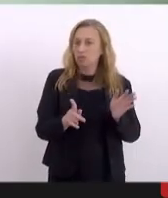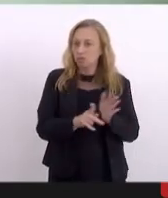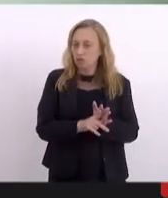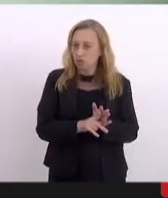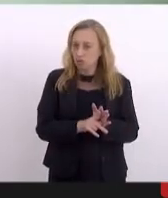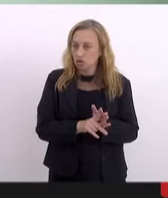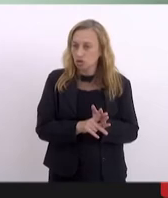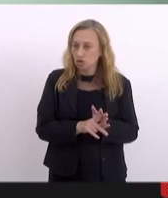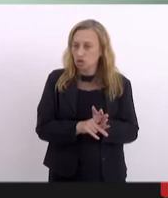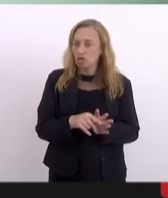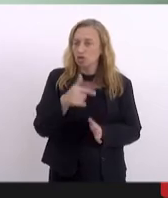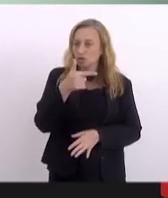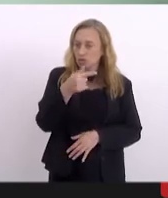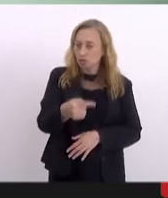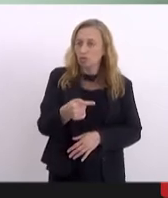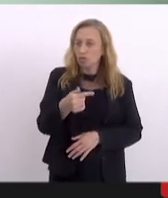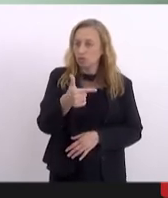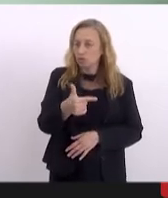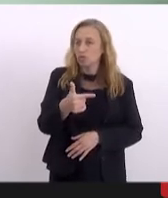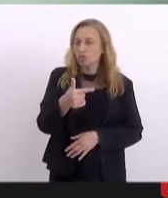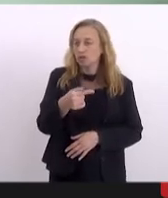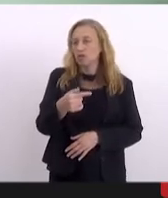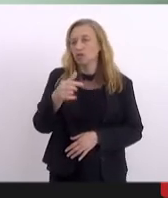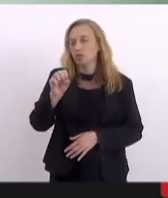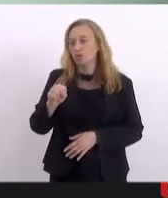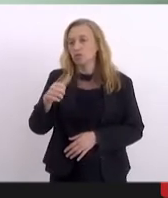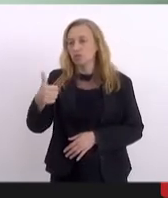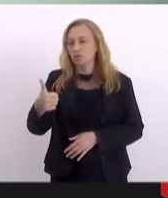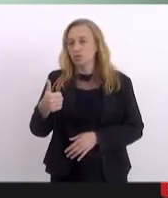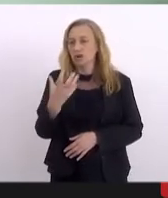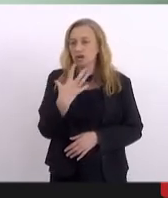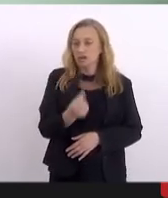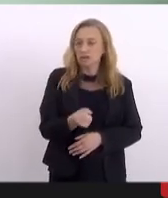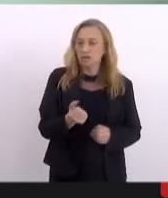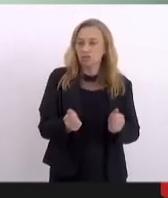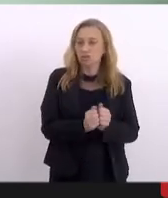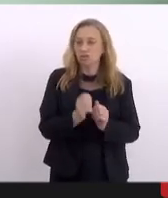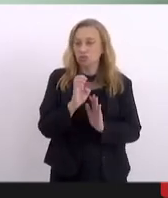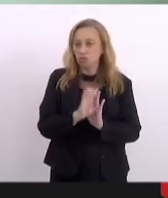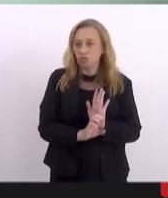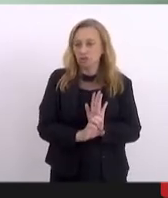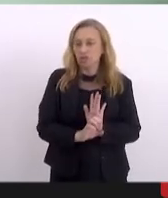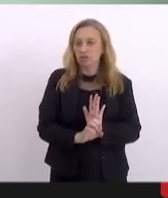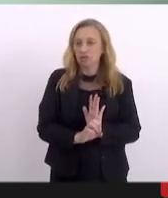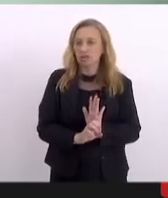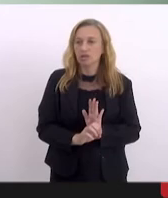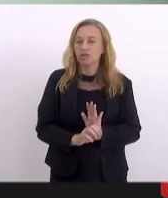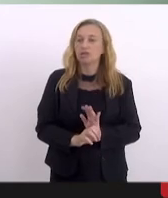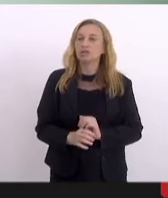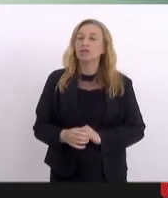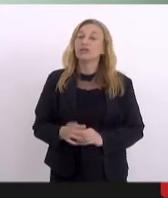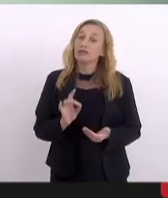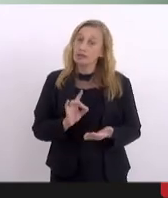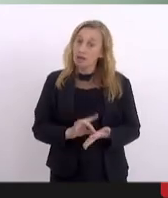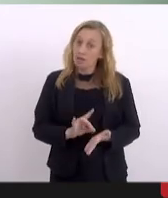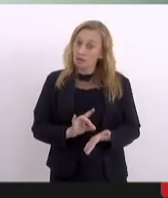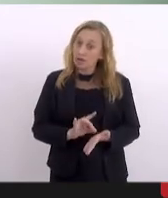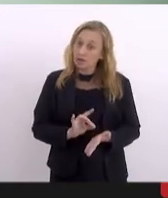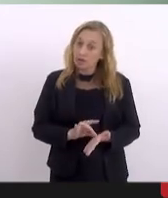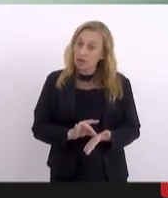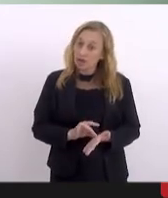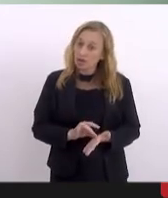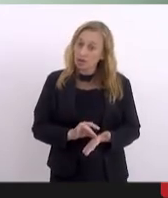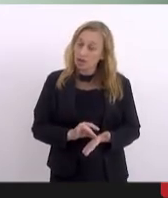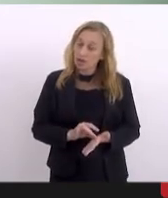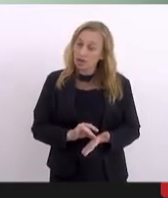2781 é favorável com emendas. Então, na verdade, o